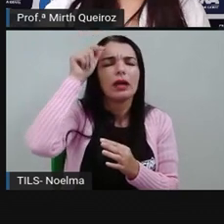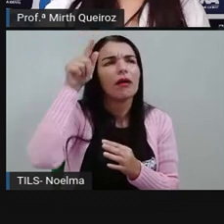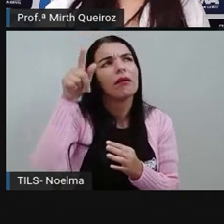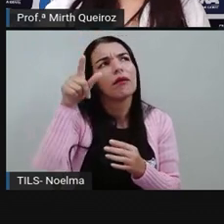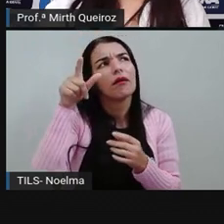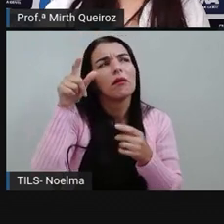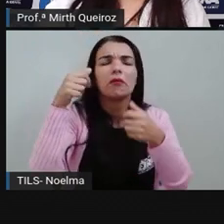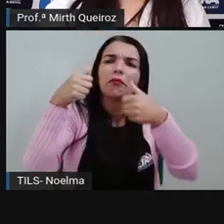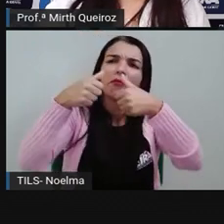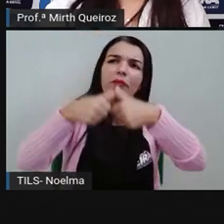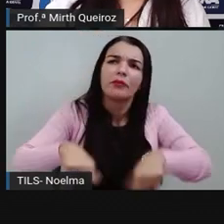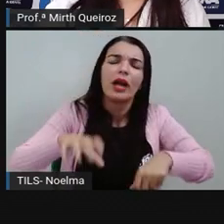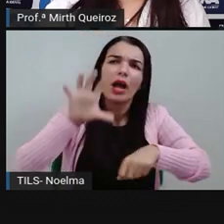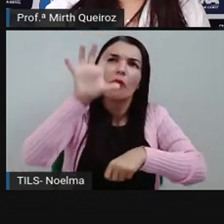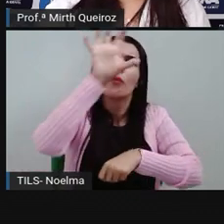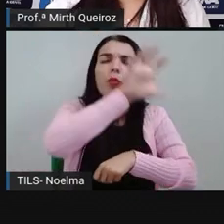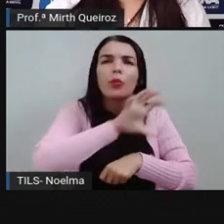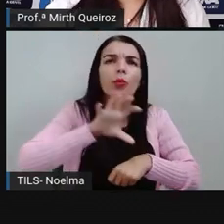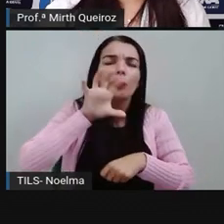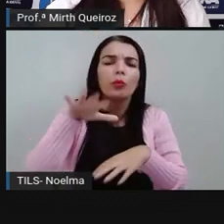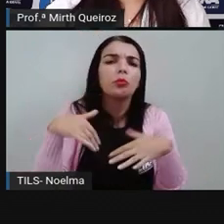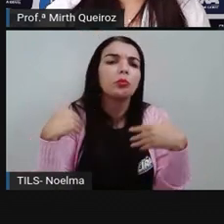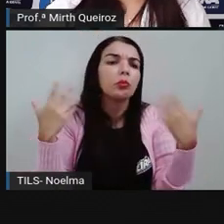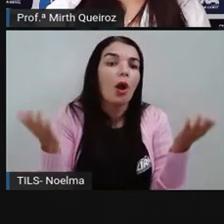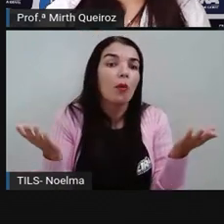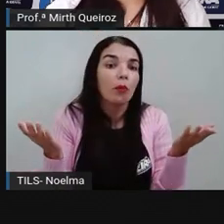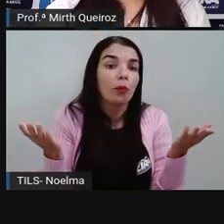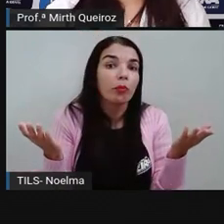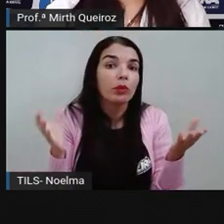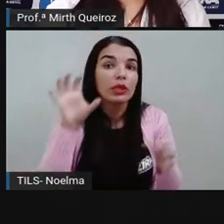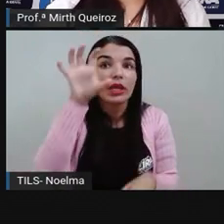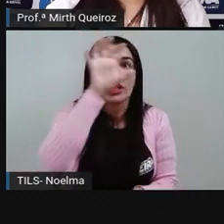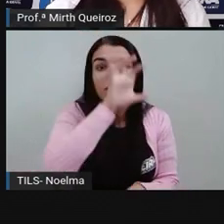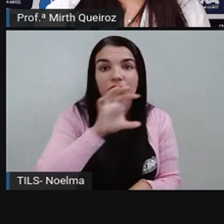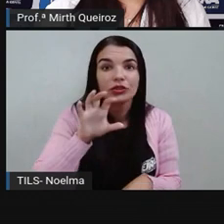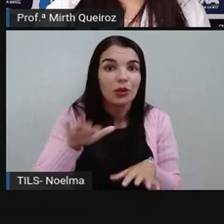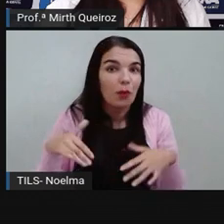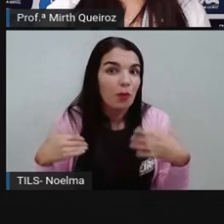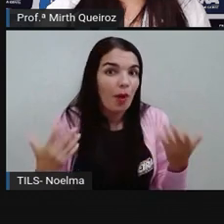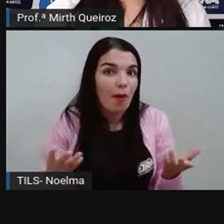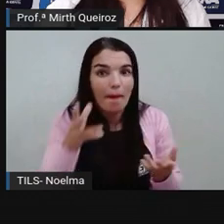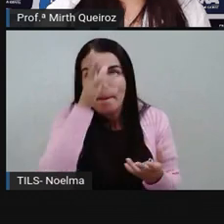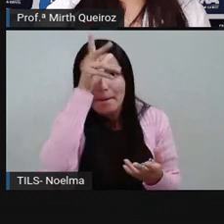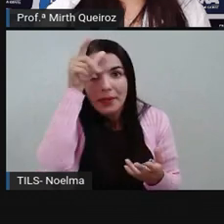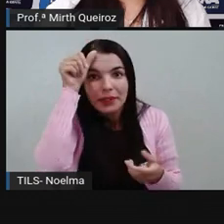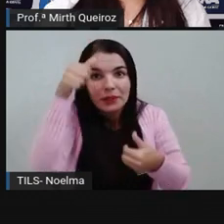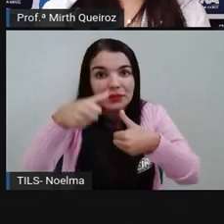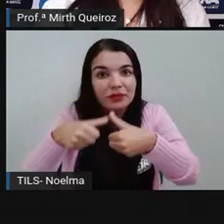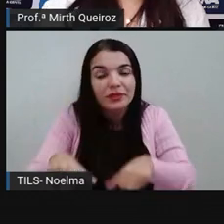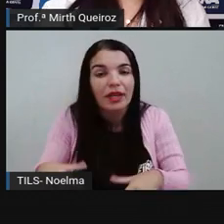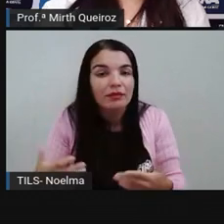Manaus faz parte de qual região brasileira? Em que região está aí Manaus?